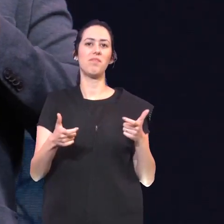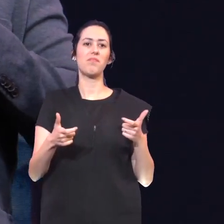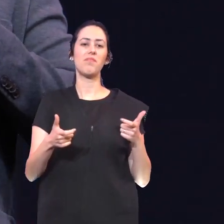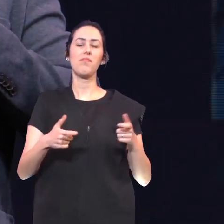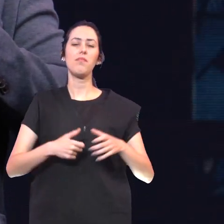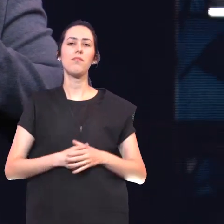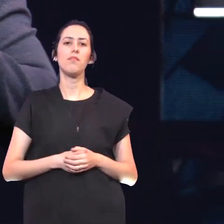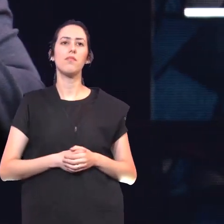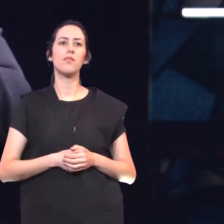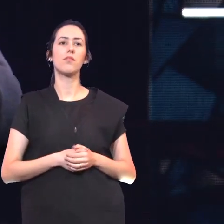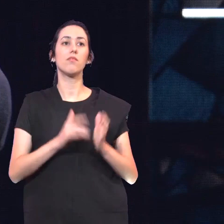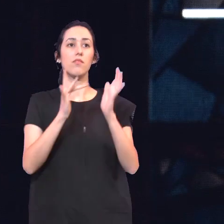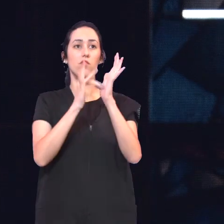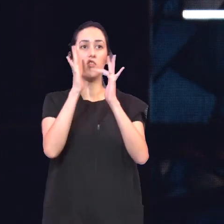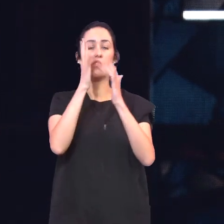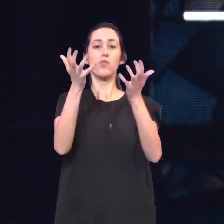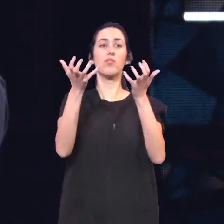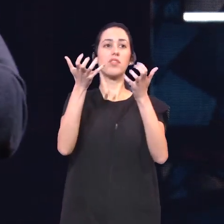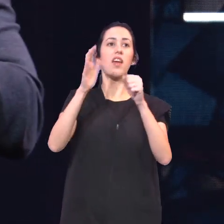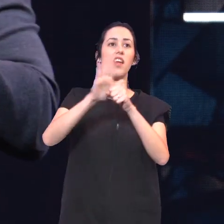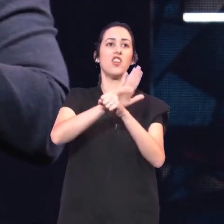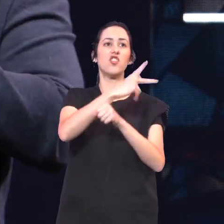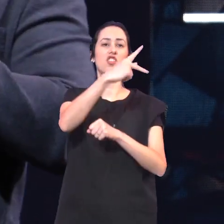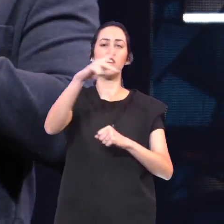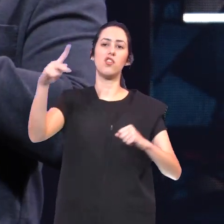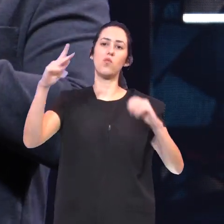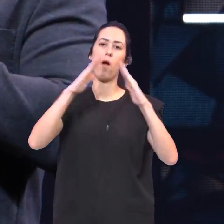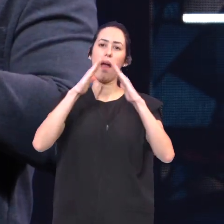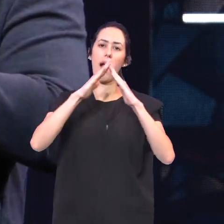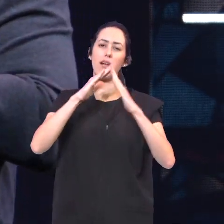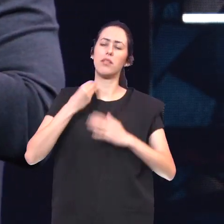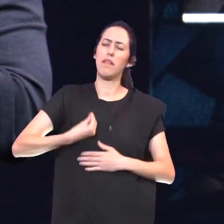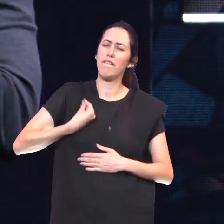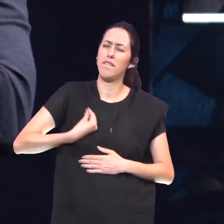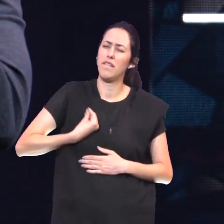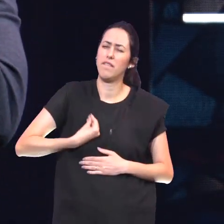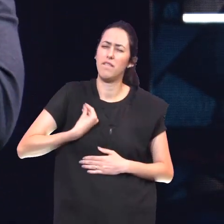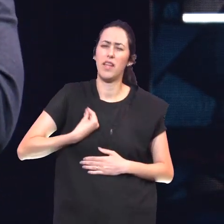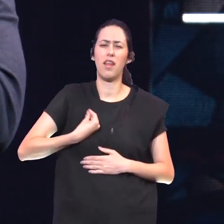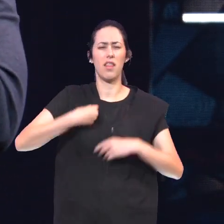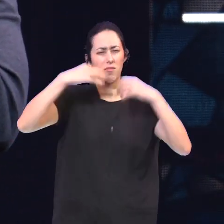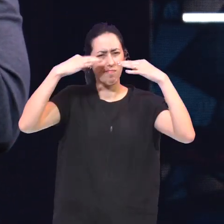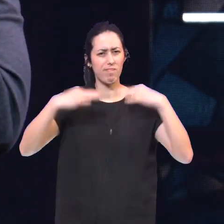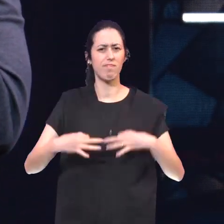Jesus Que é encher A sua casa De vida E de vida Abundante